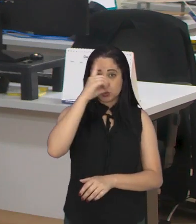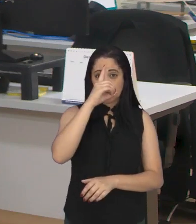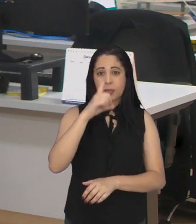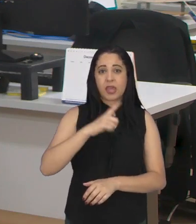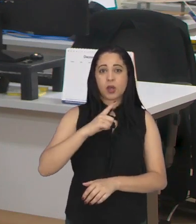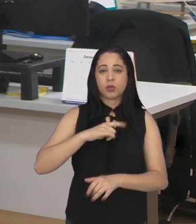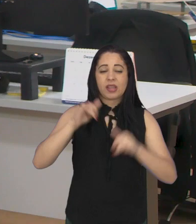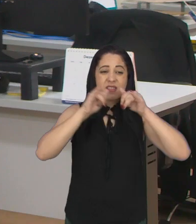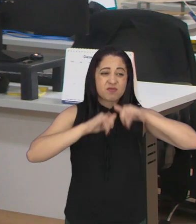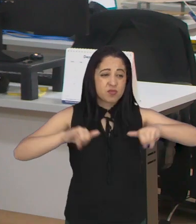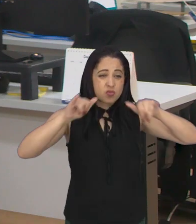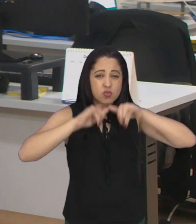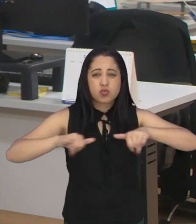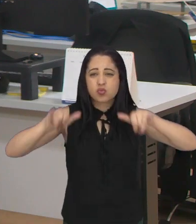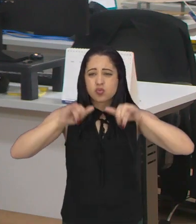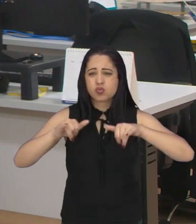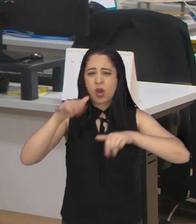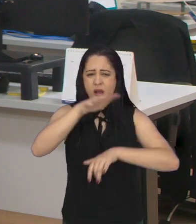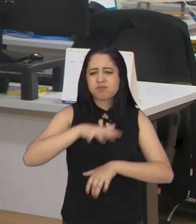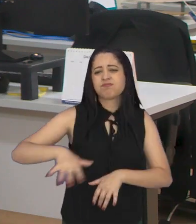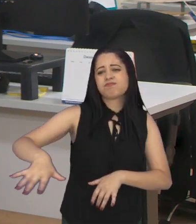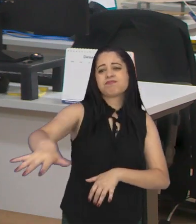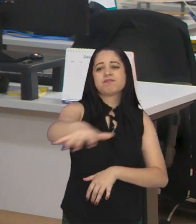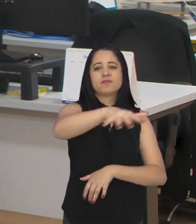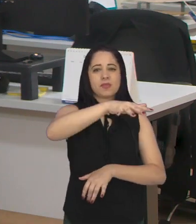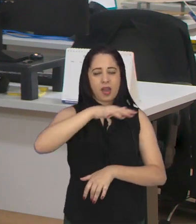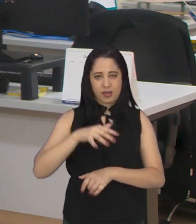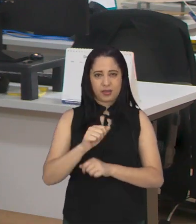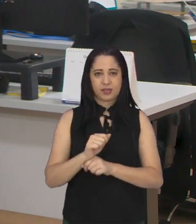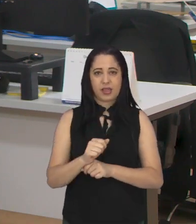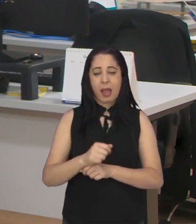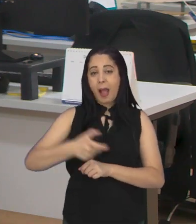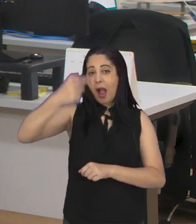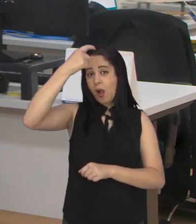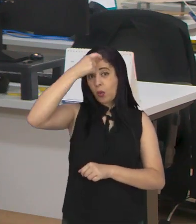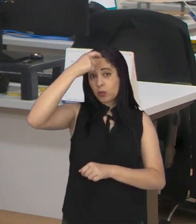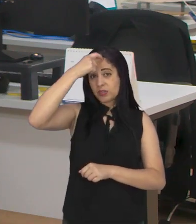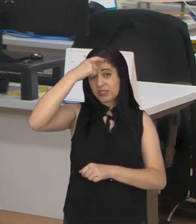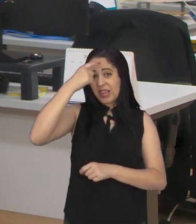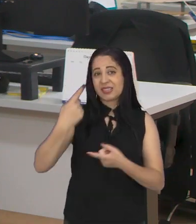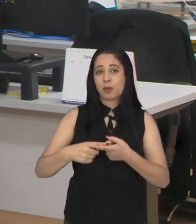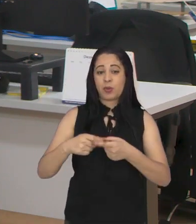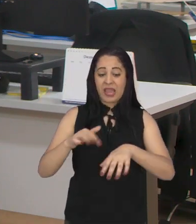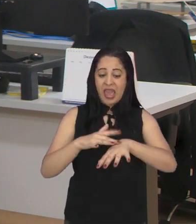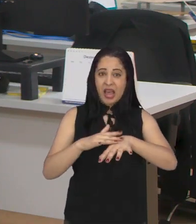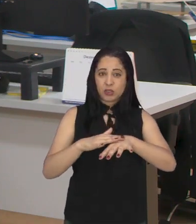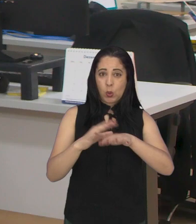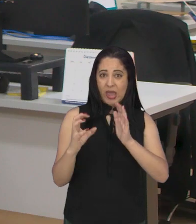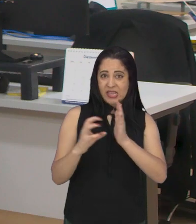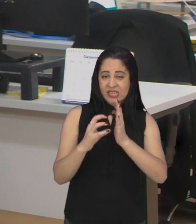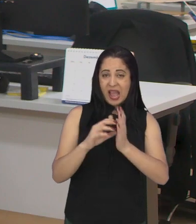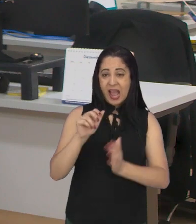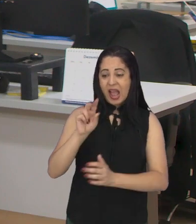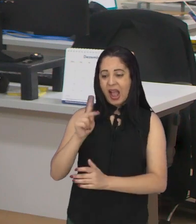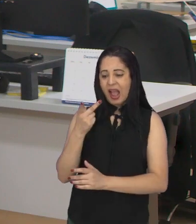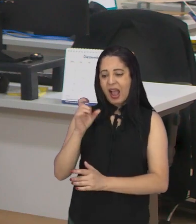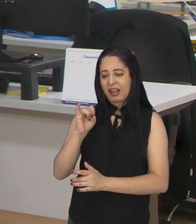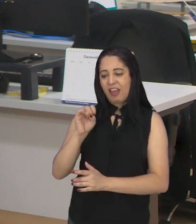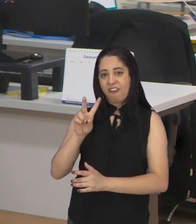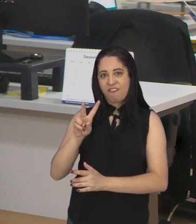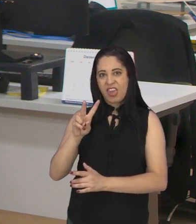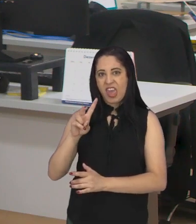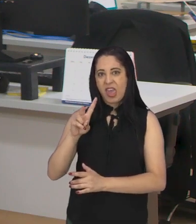Neste domingo, a Prefeitura vai realizar uma ação voltada para toda a comunidade, para conscientizar sobre os riscos da doença e também